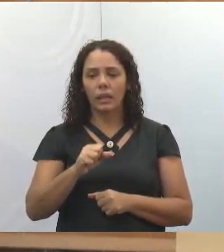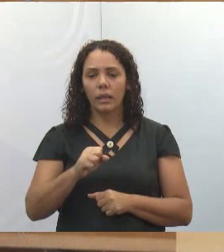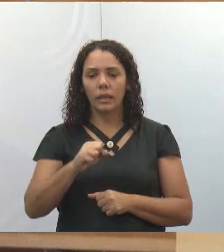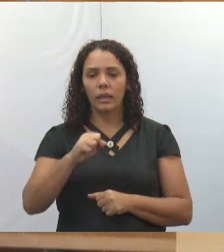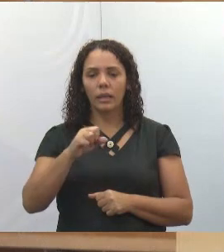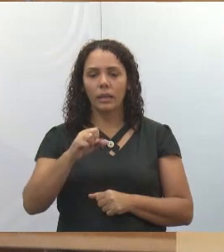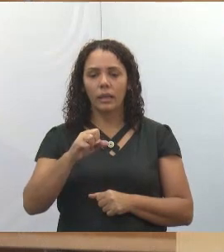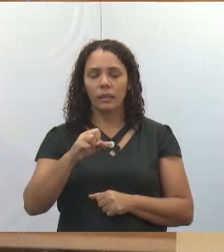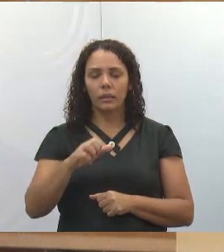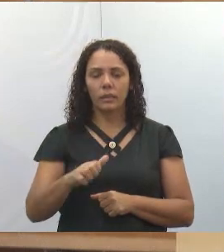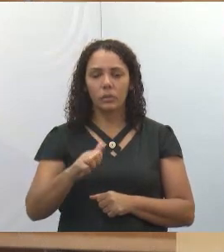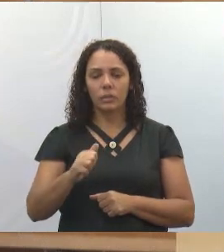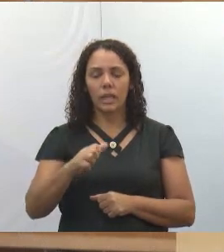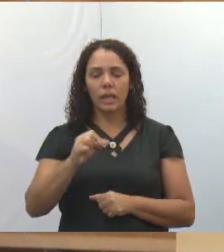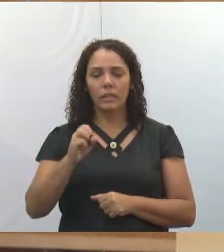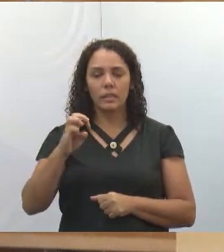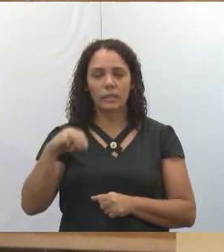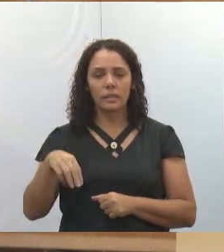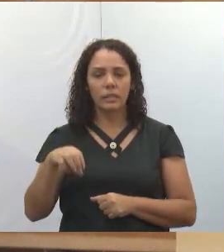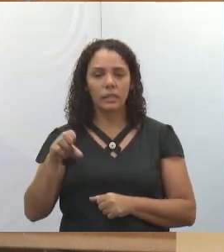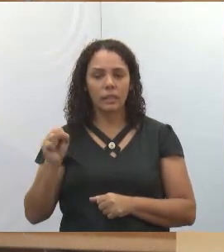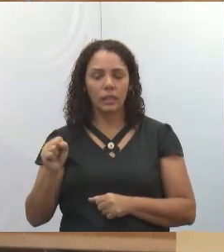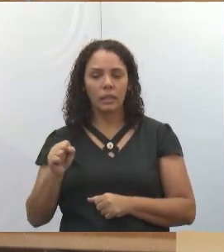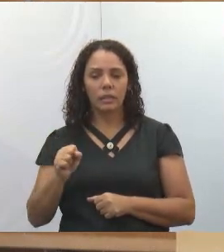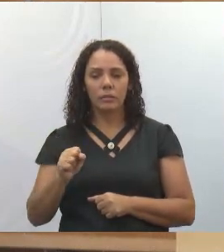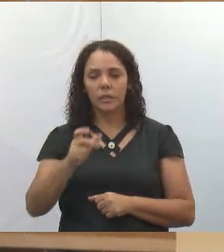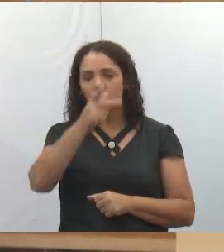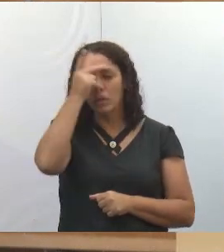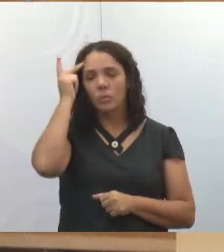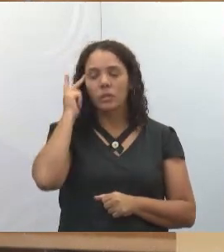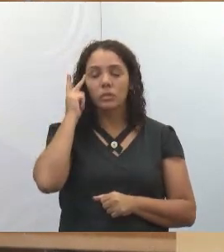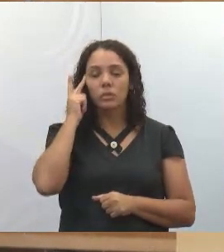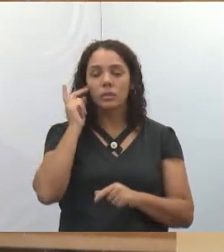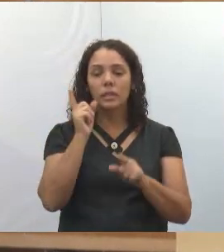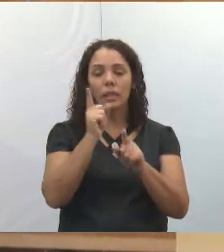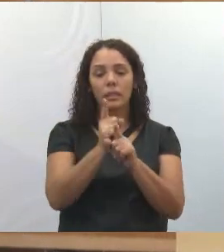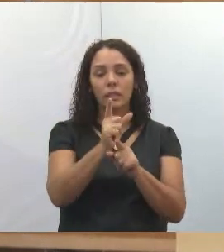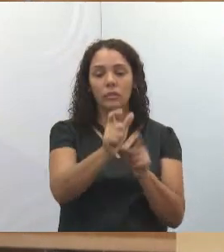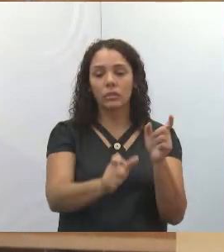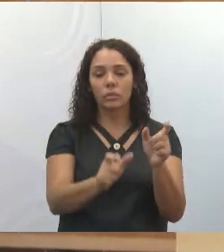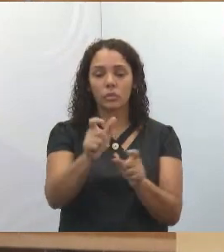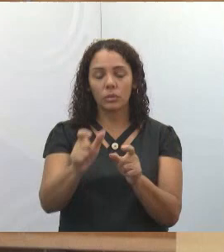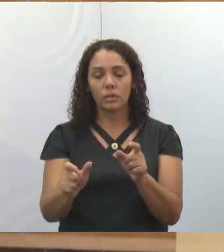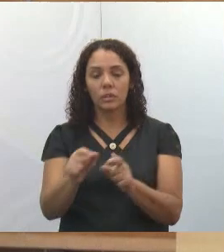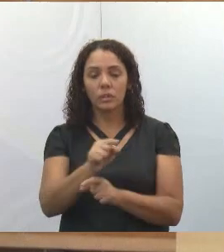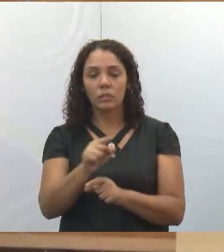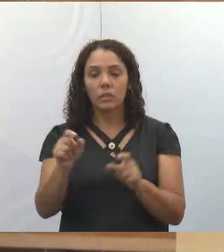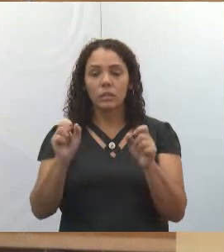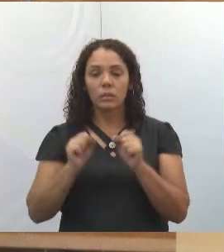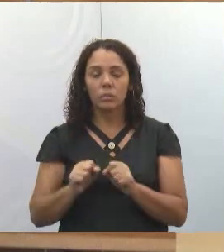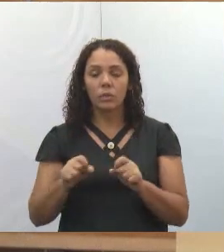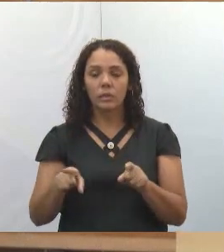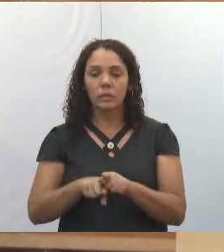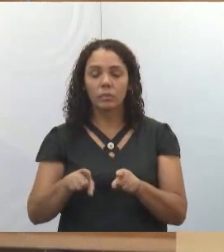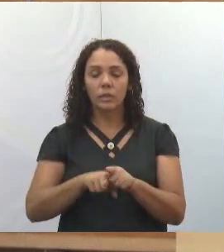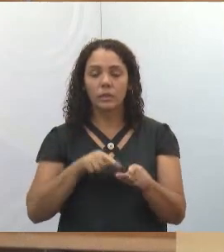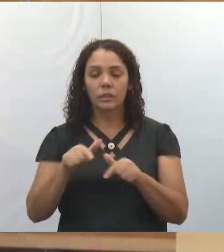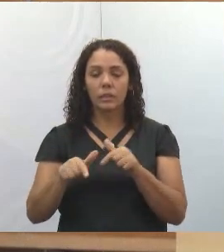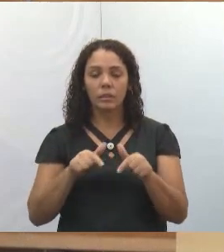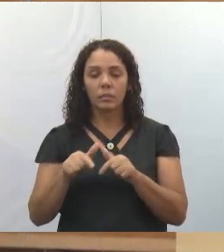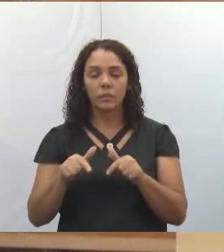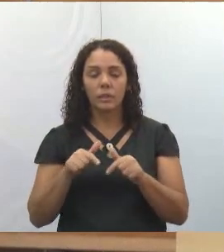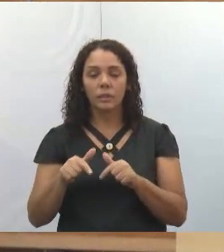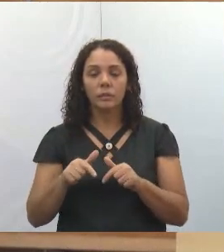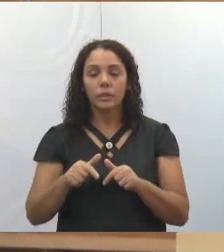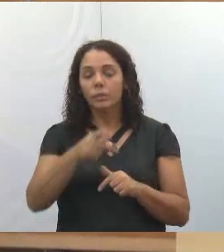não sei exato agora, mas são pessoas que fazem o atendimento à população, que você possa ser um servidor e um servidor de excelência. Então, para que